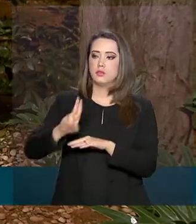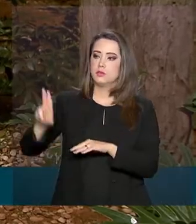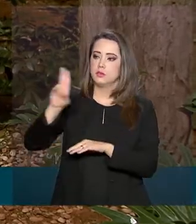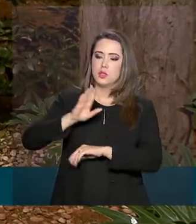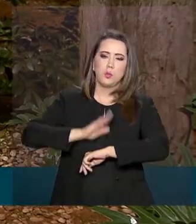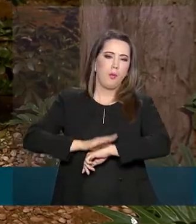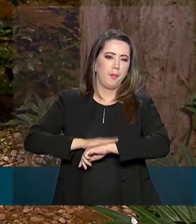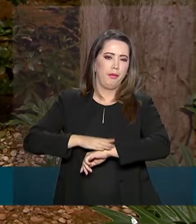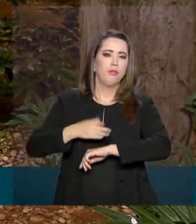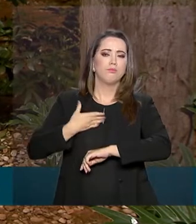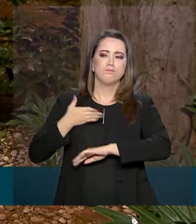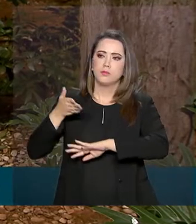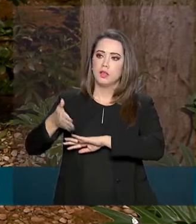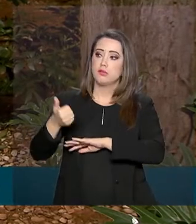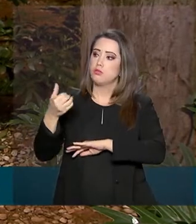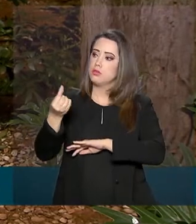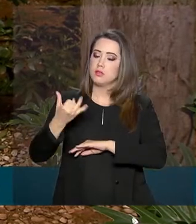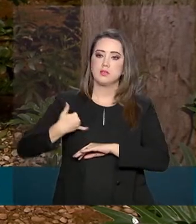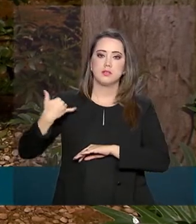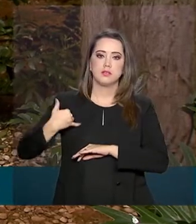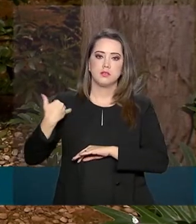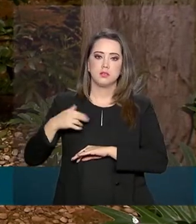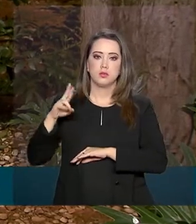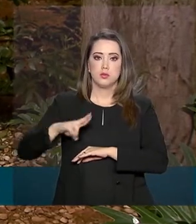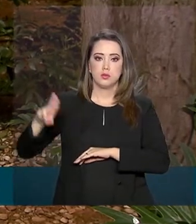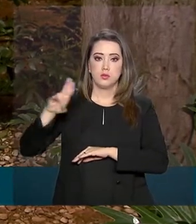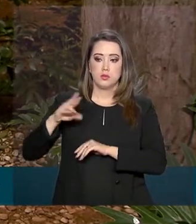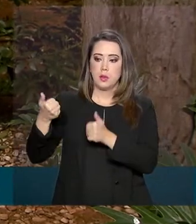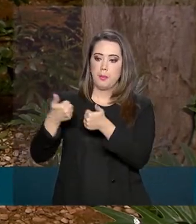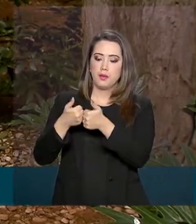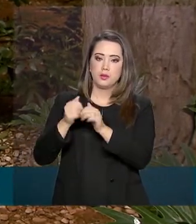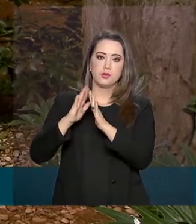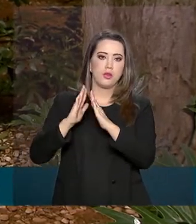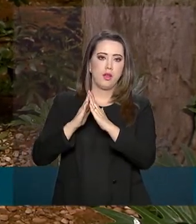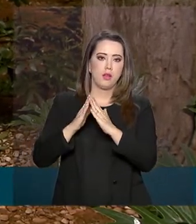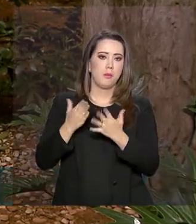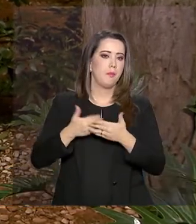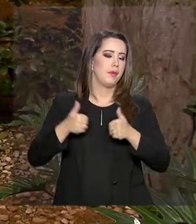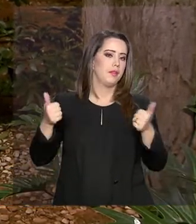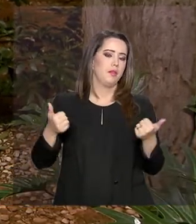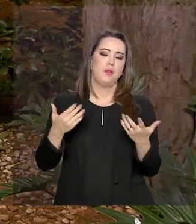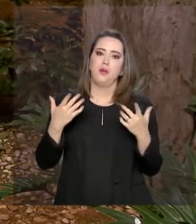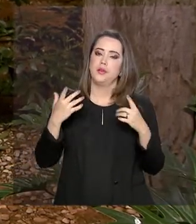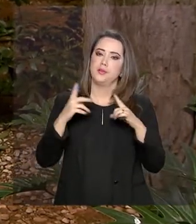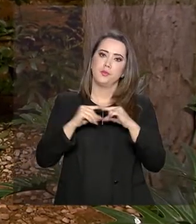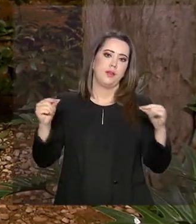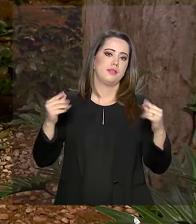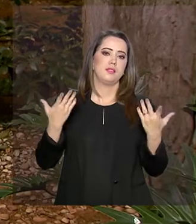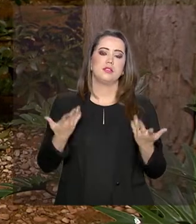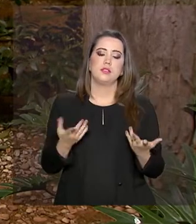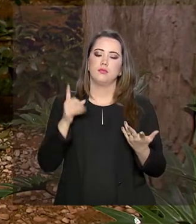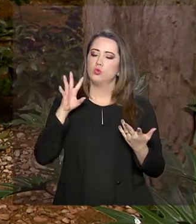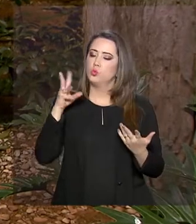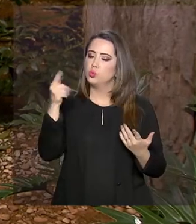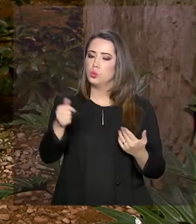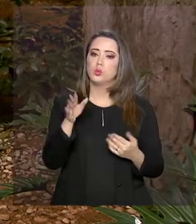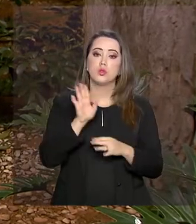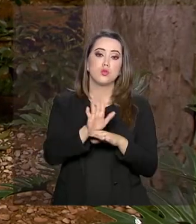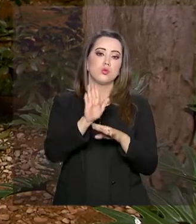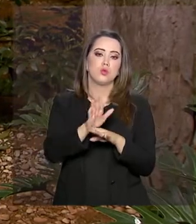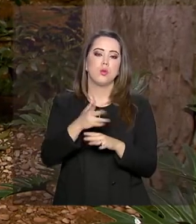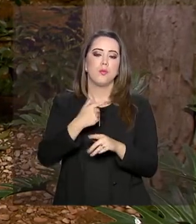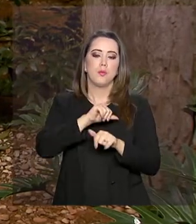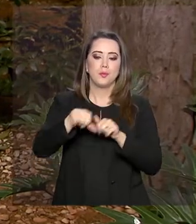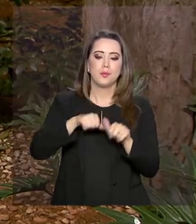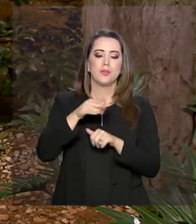momento que eu entrei, sabe, aos 16 anos, numa universidade perto da minha casa, uma das melhores de Brasília, sabe, isso tudo contribuiu muito